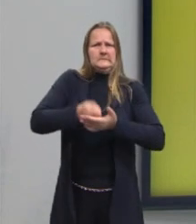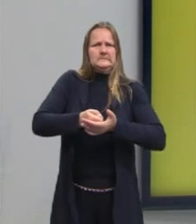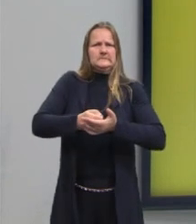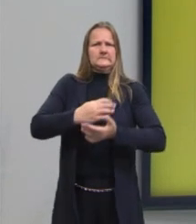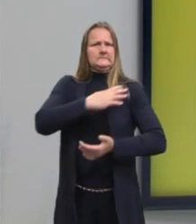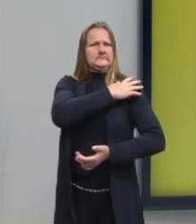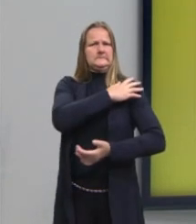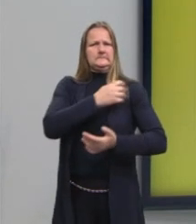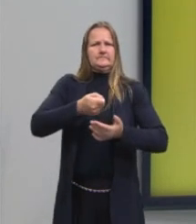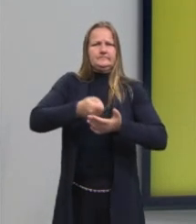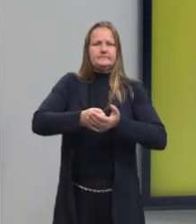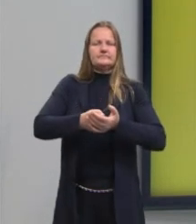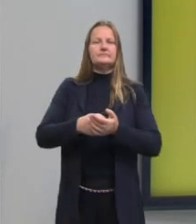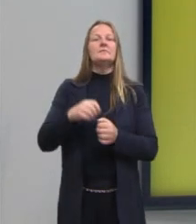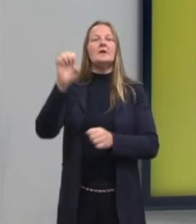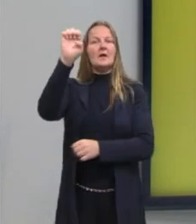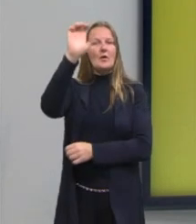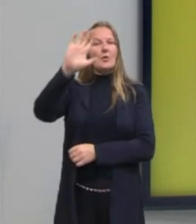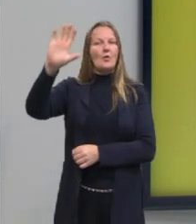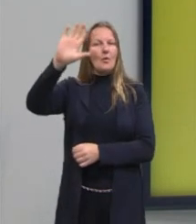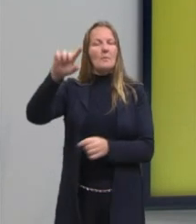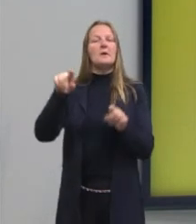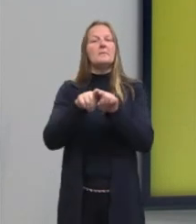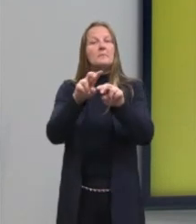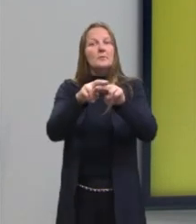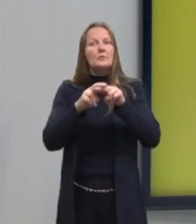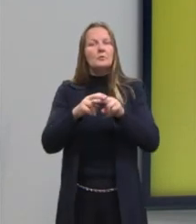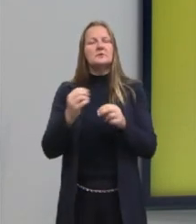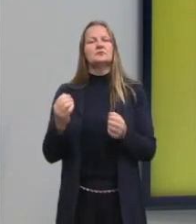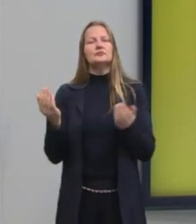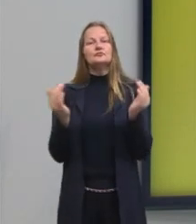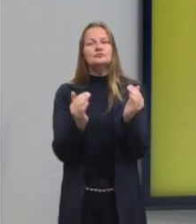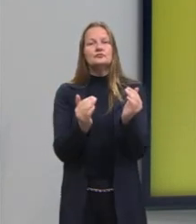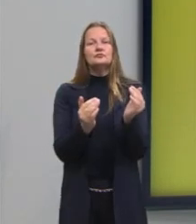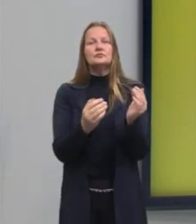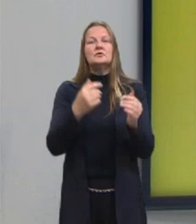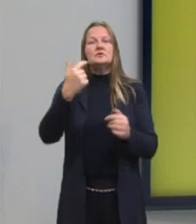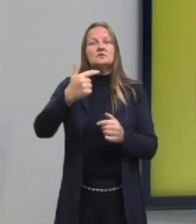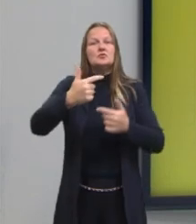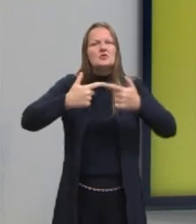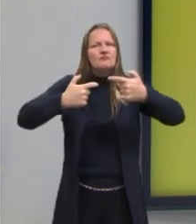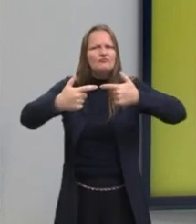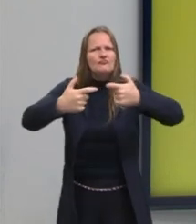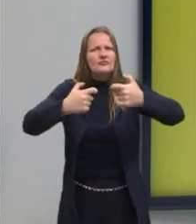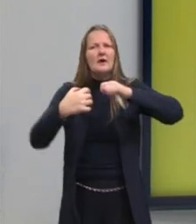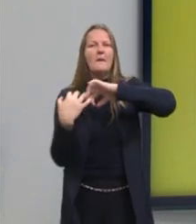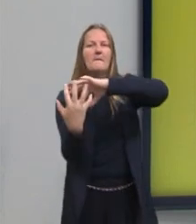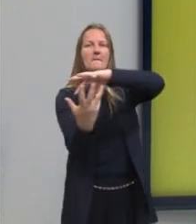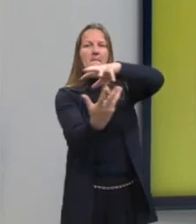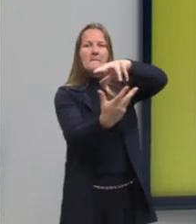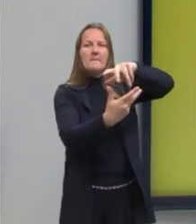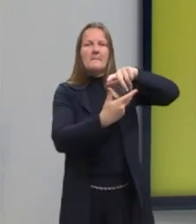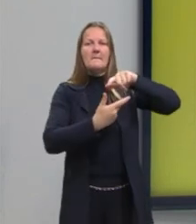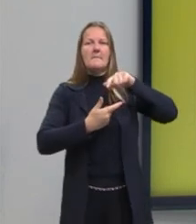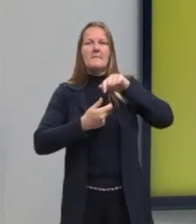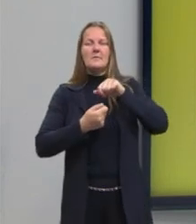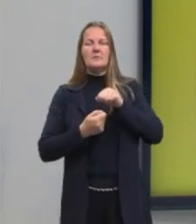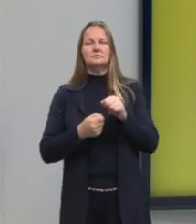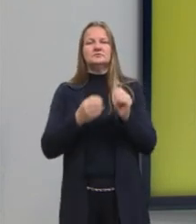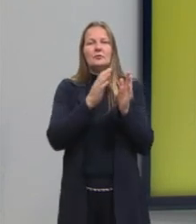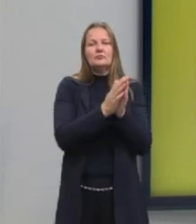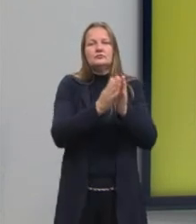Europa, né? E, por conta disso, acabou levando à Segunda Guerra Mundial. Então, a gente tem ali o período